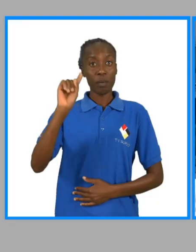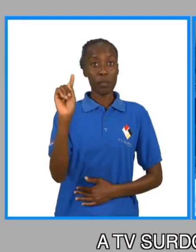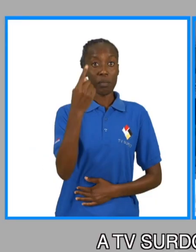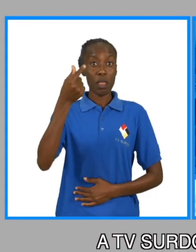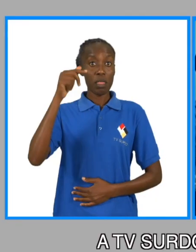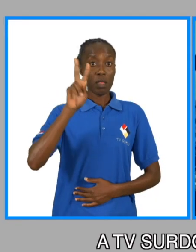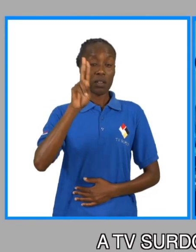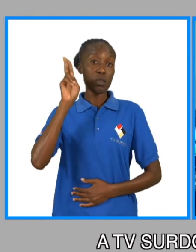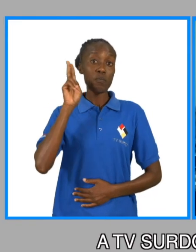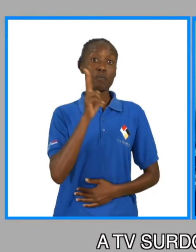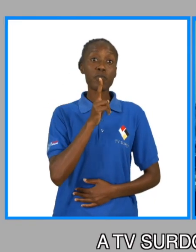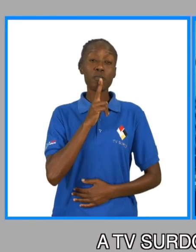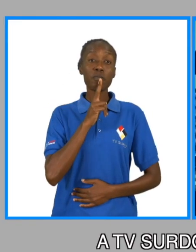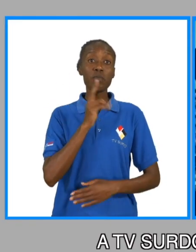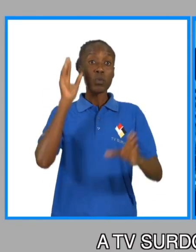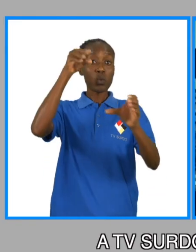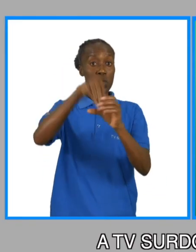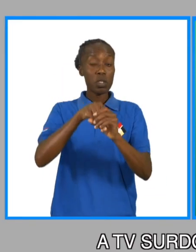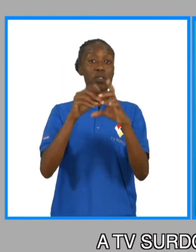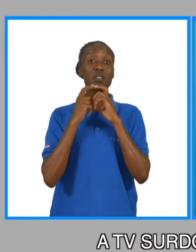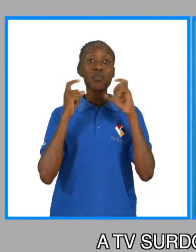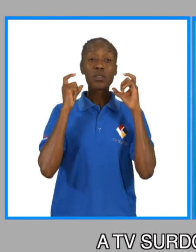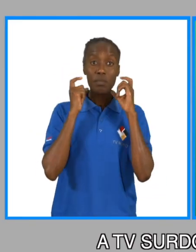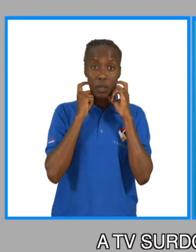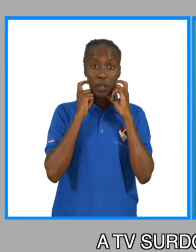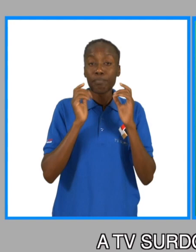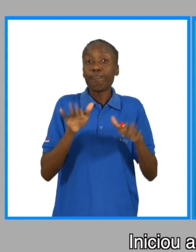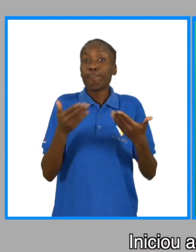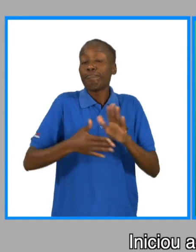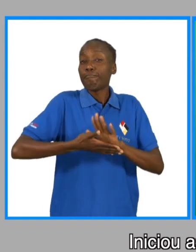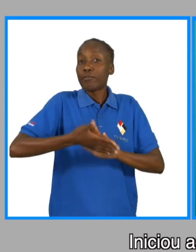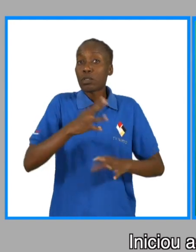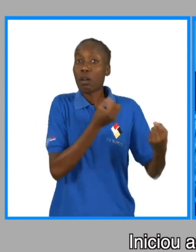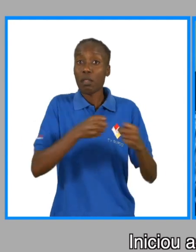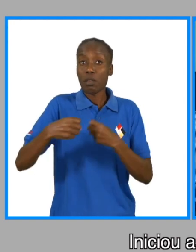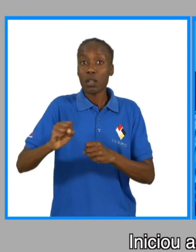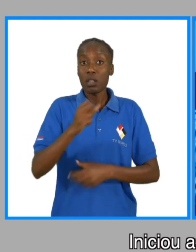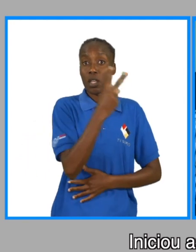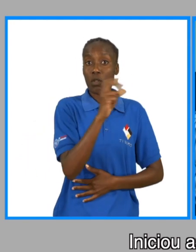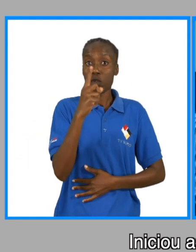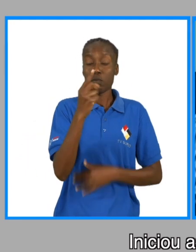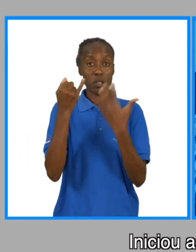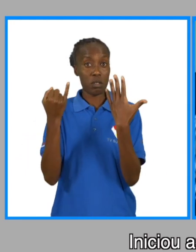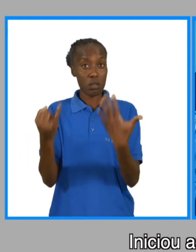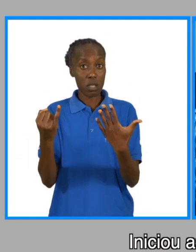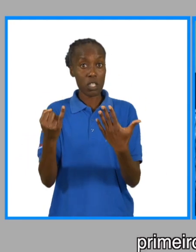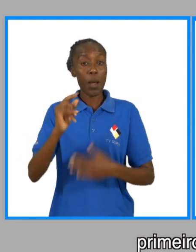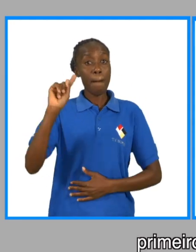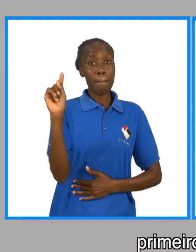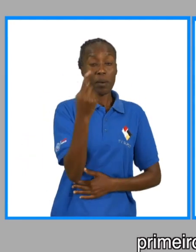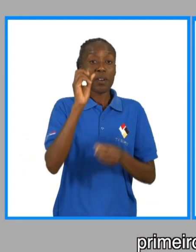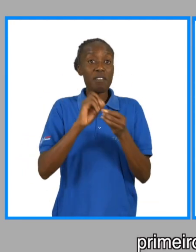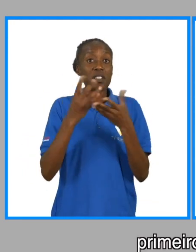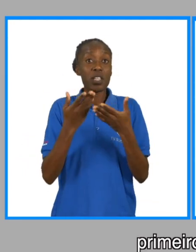A TV Surdo é o primeiro canal de televisão inclusivo de Moçambique. Iniciou as suas atividades em 2016